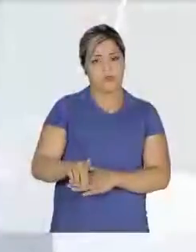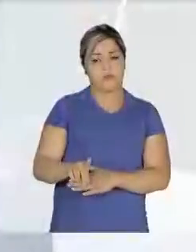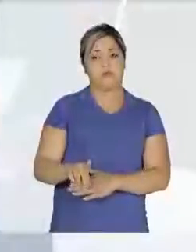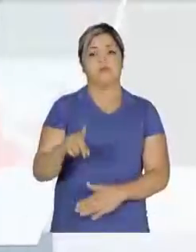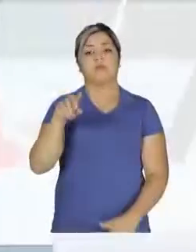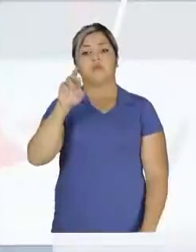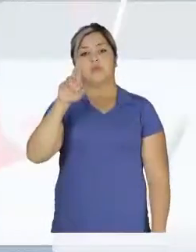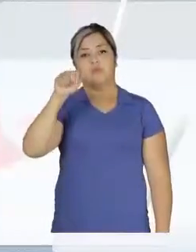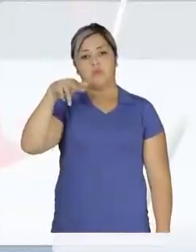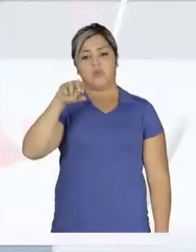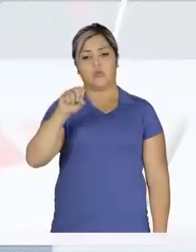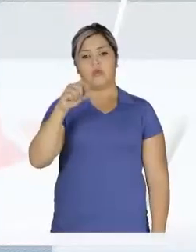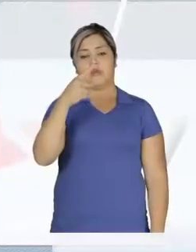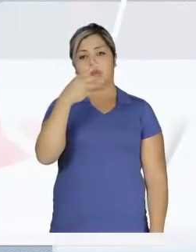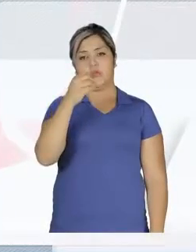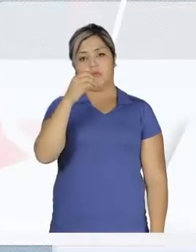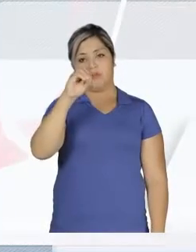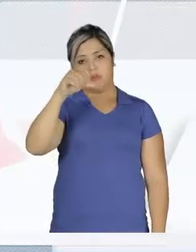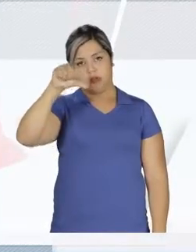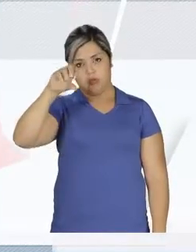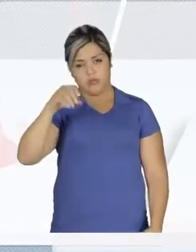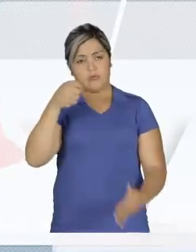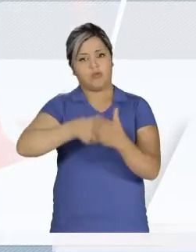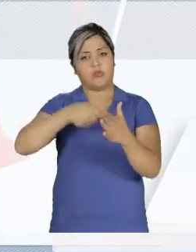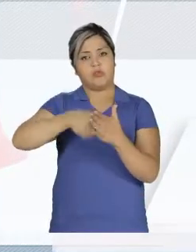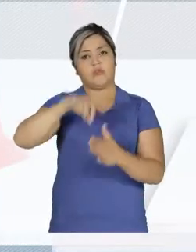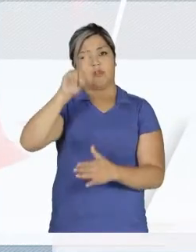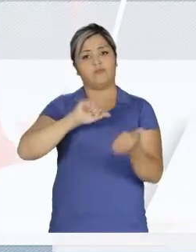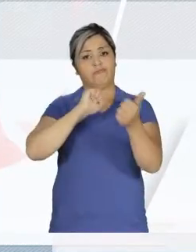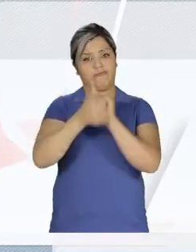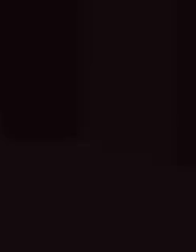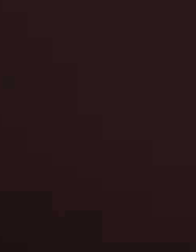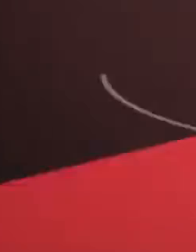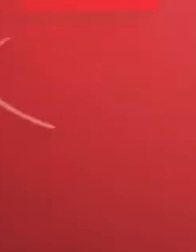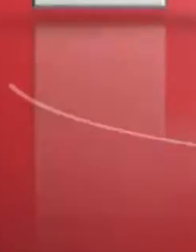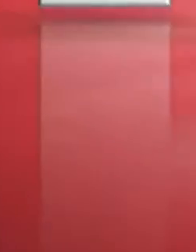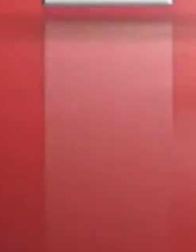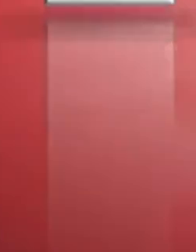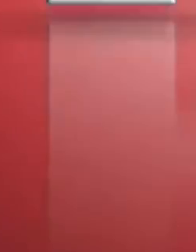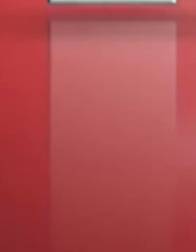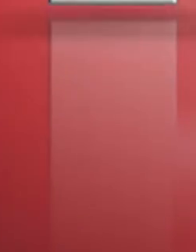Bruno Lisboa, 14-090, na luta pelos direitos do esporte. Pastor Cardoso, 14-016, lutando